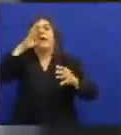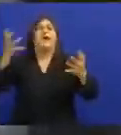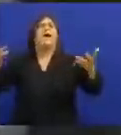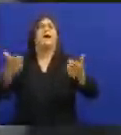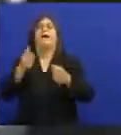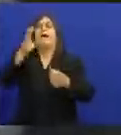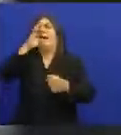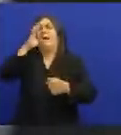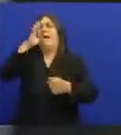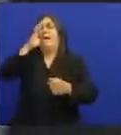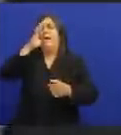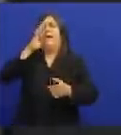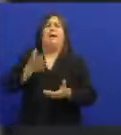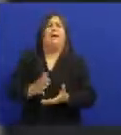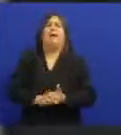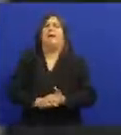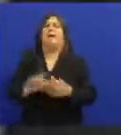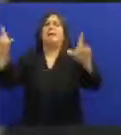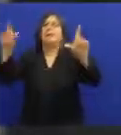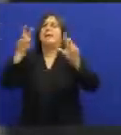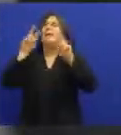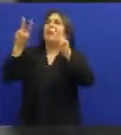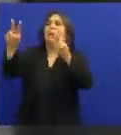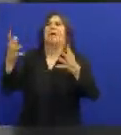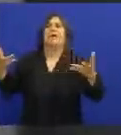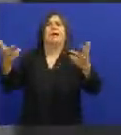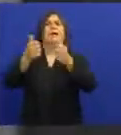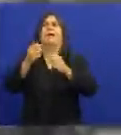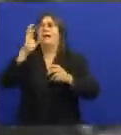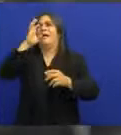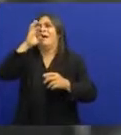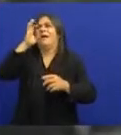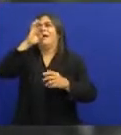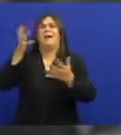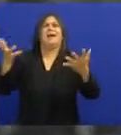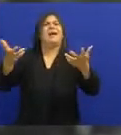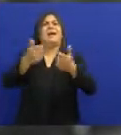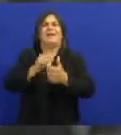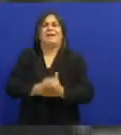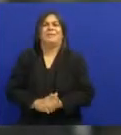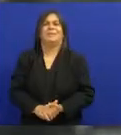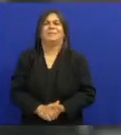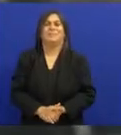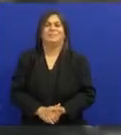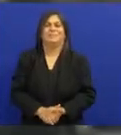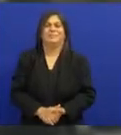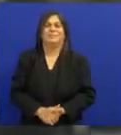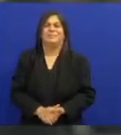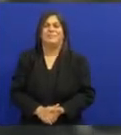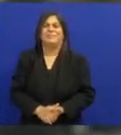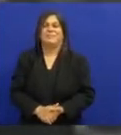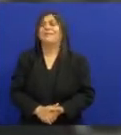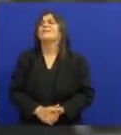Deslumbrava as pessoas Porque televisão É visual É espetáculo Não é apenas A sonoridade